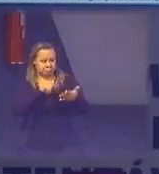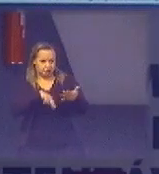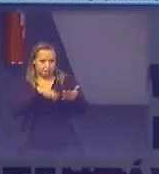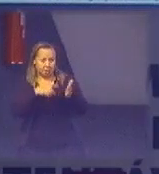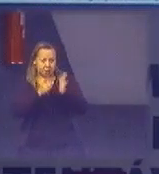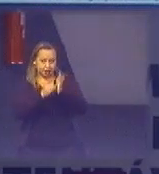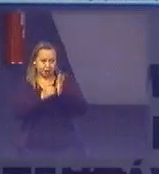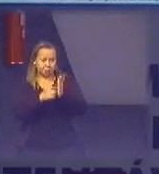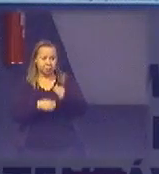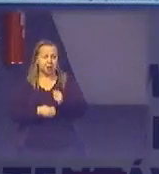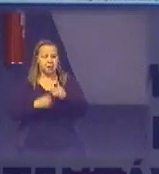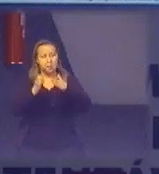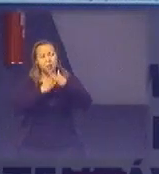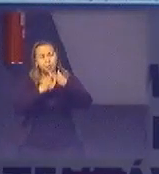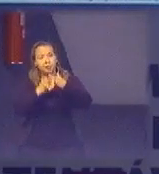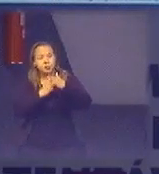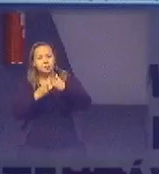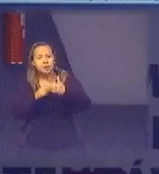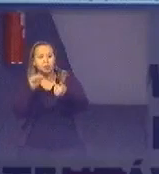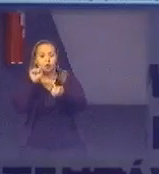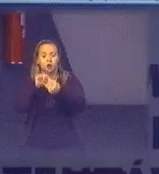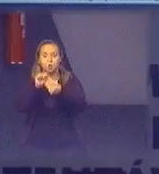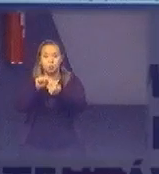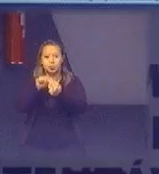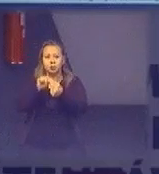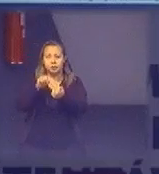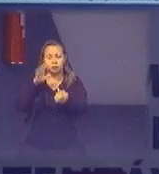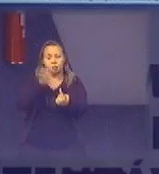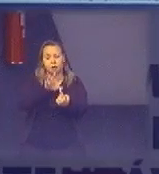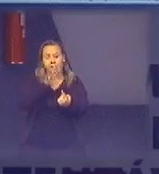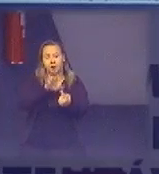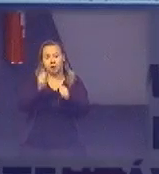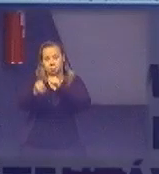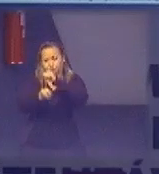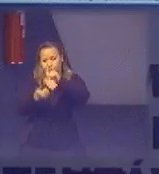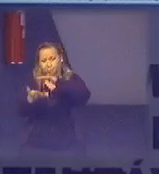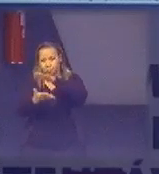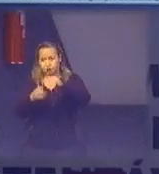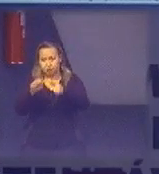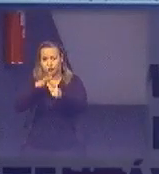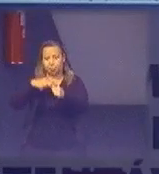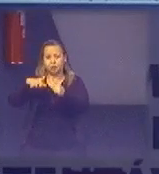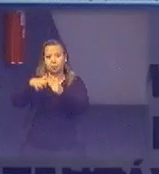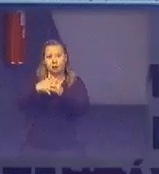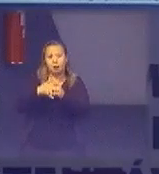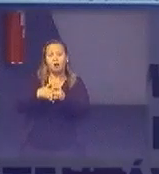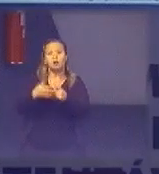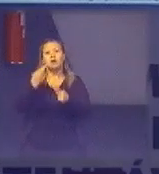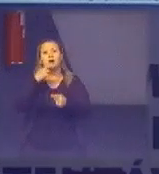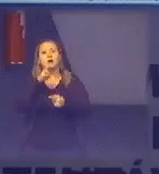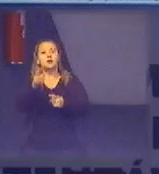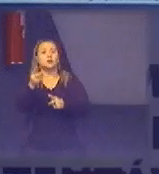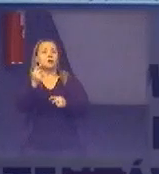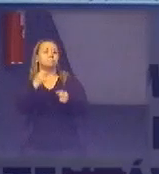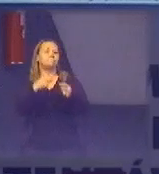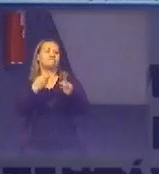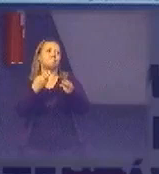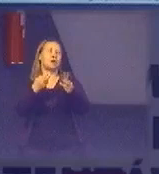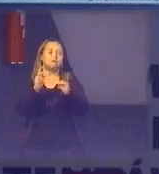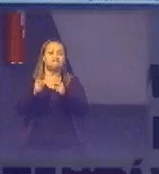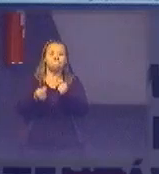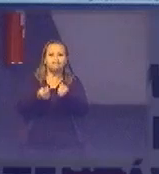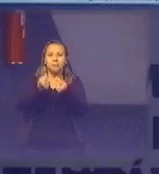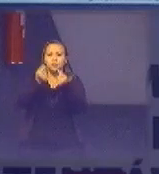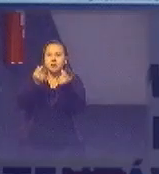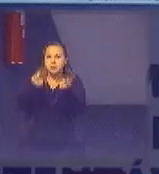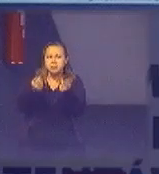empreendimentos com o objetivo de gerar impacto socioambiental e resultado financeiro positivo de forma sustentável e eu